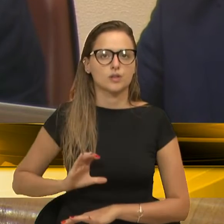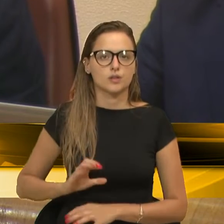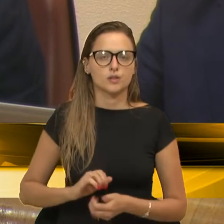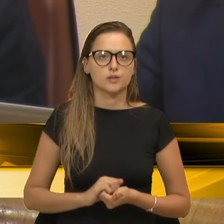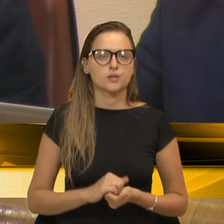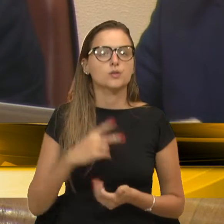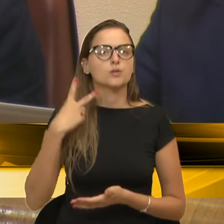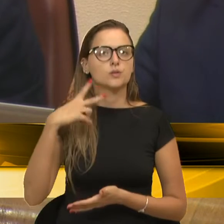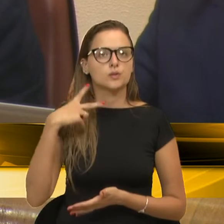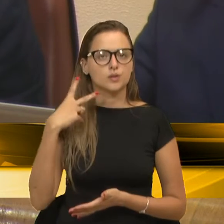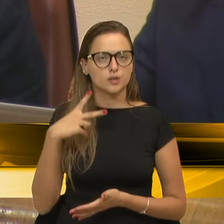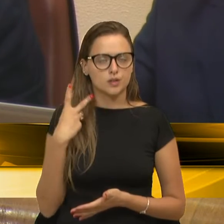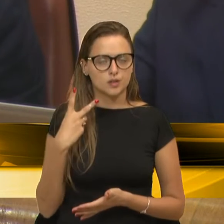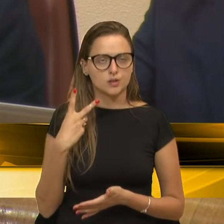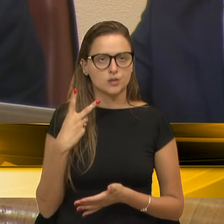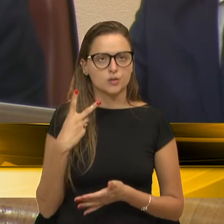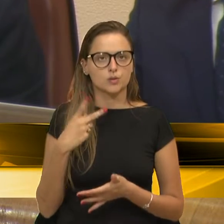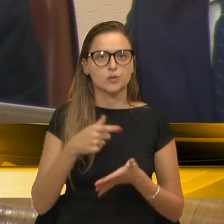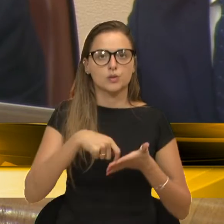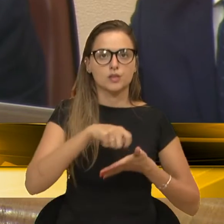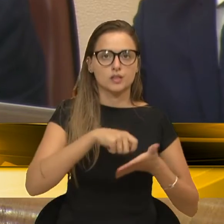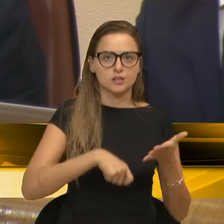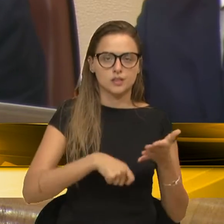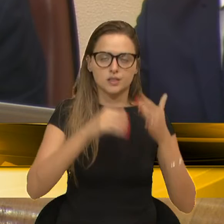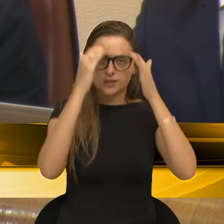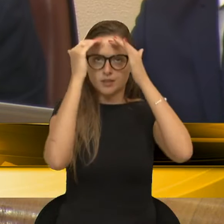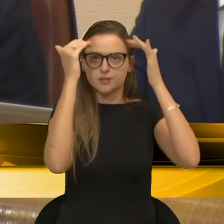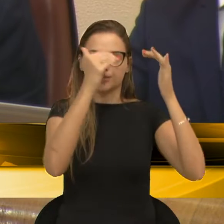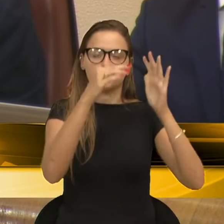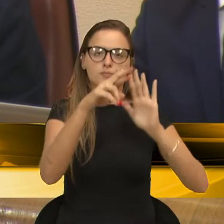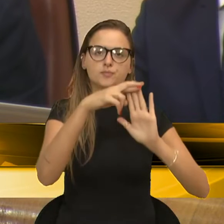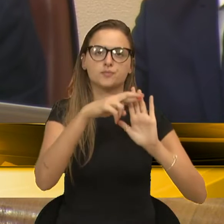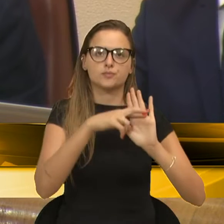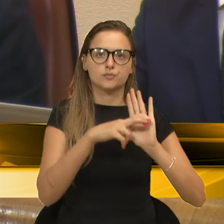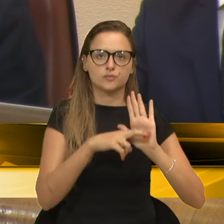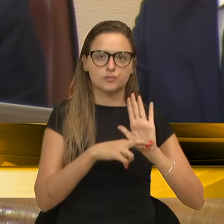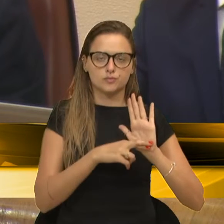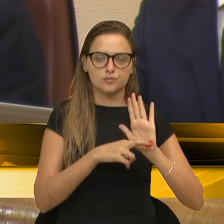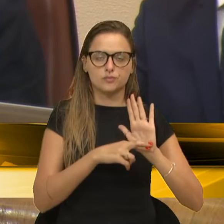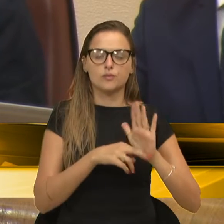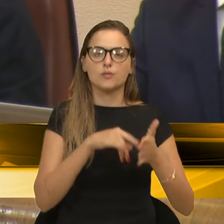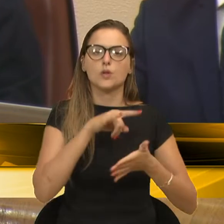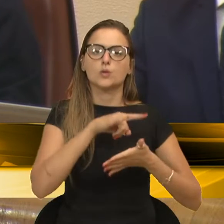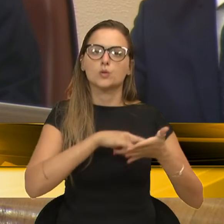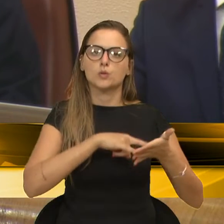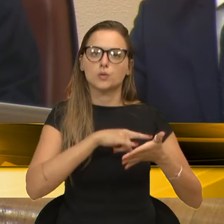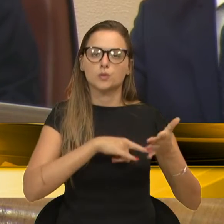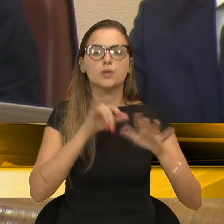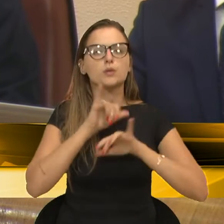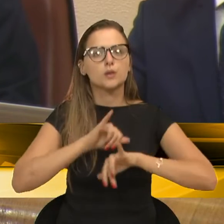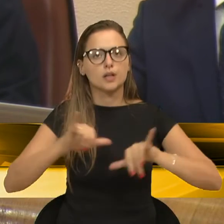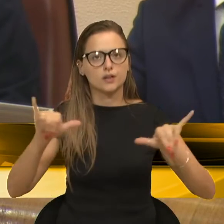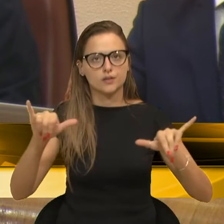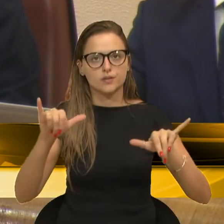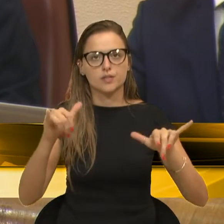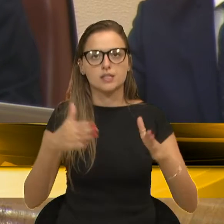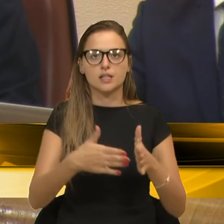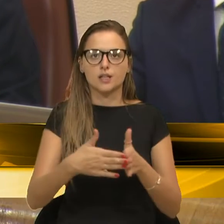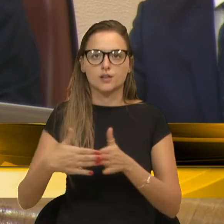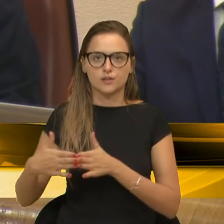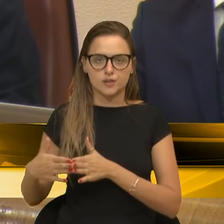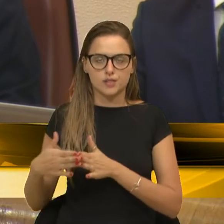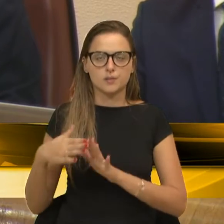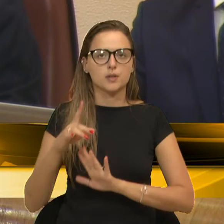O vereador que o presente subscreve, observando as normas regimentais, vem, por meio deste, comunicar sua renúncia ao cargo de